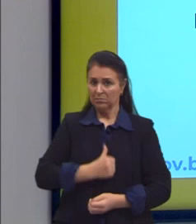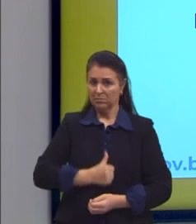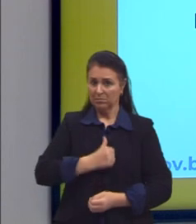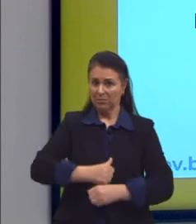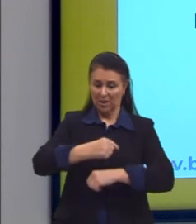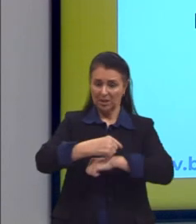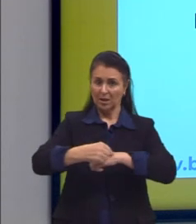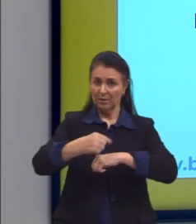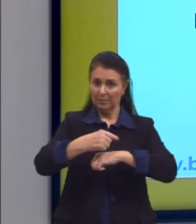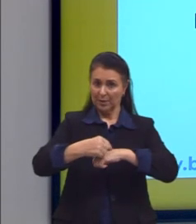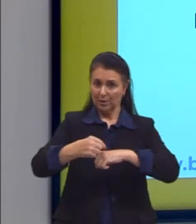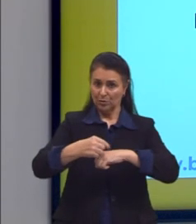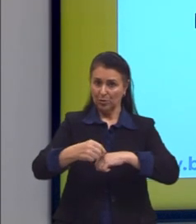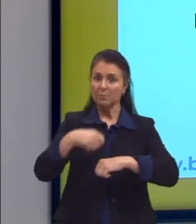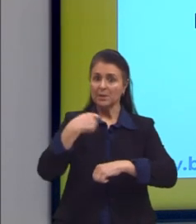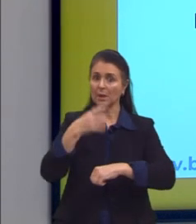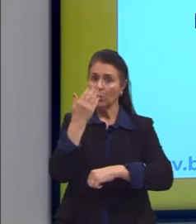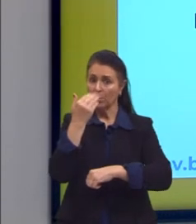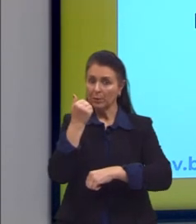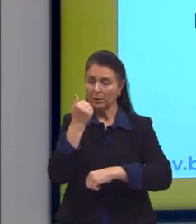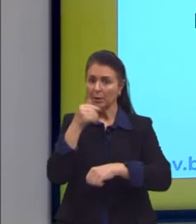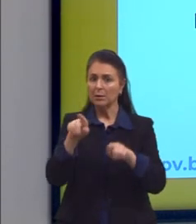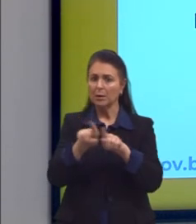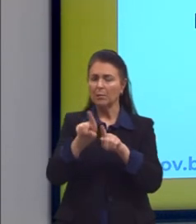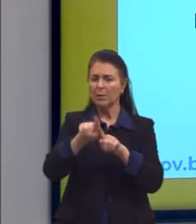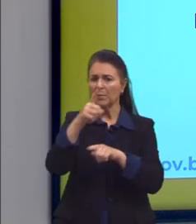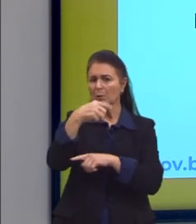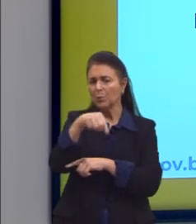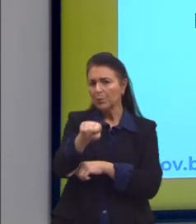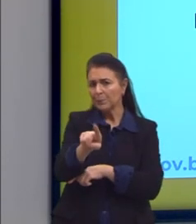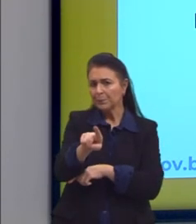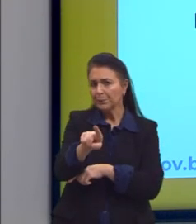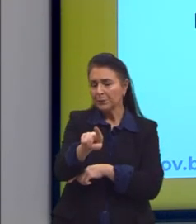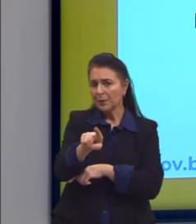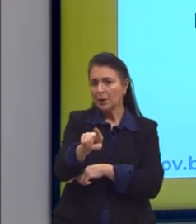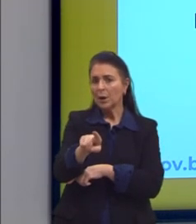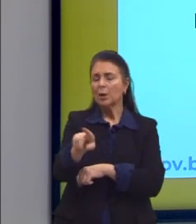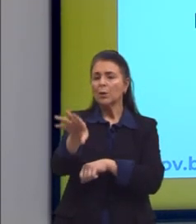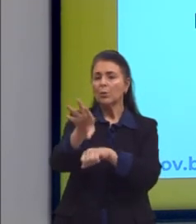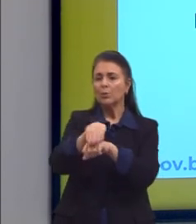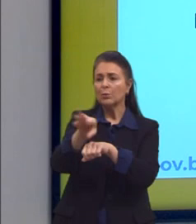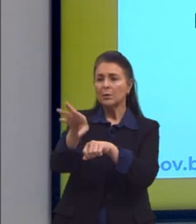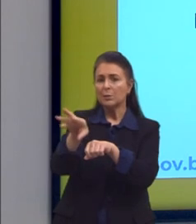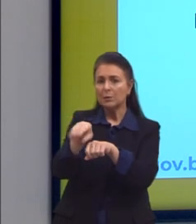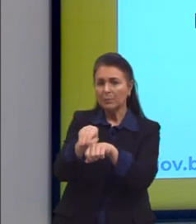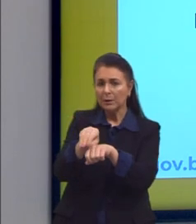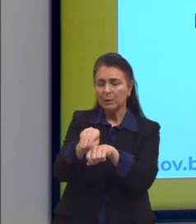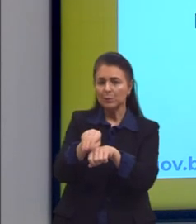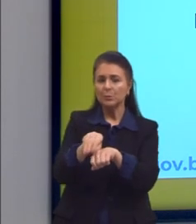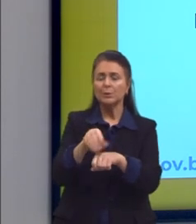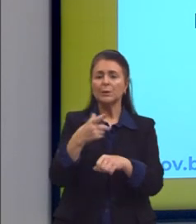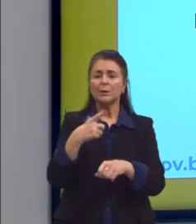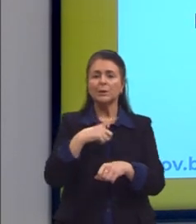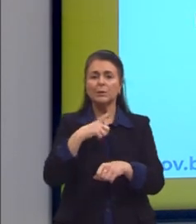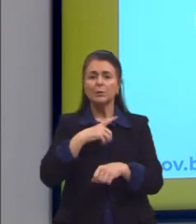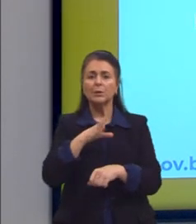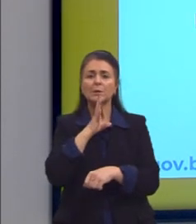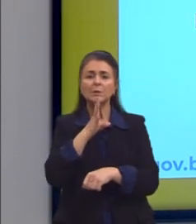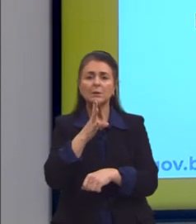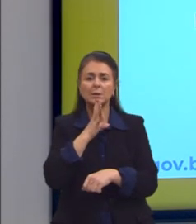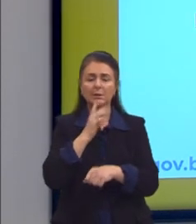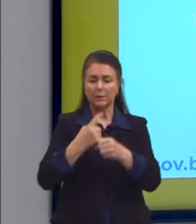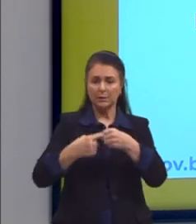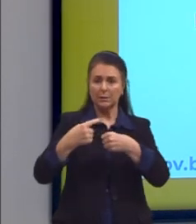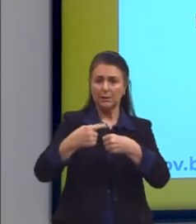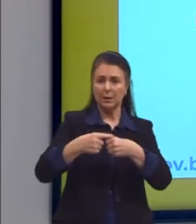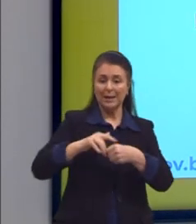aquela precisa ser comida pelo lobo. Aliando os conhecimentos dos cientistas da aldeia e da cidade, essa área